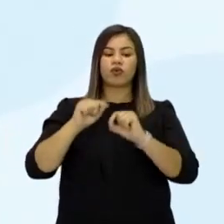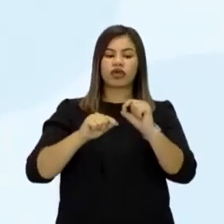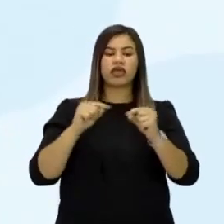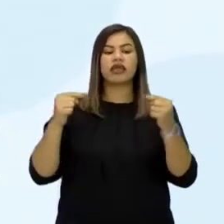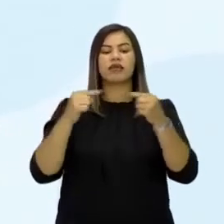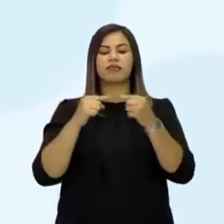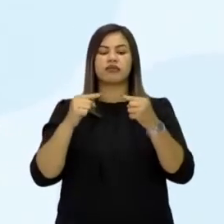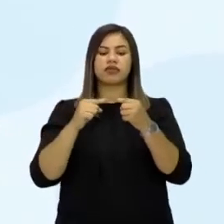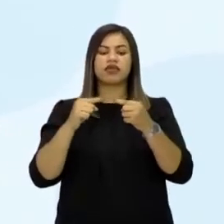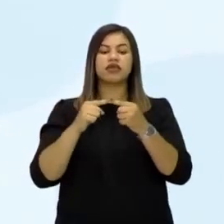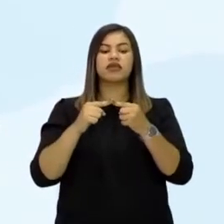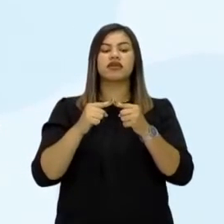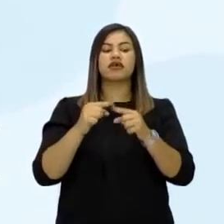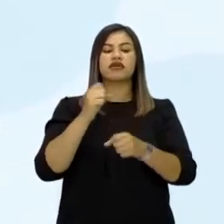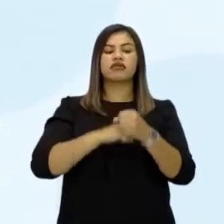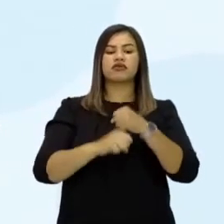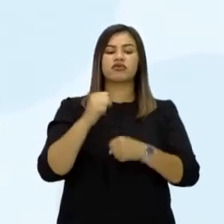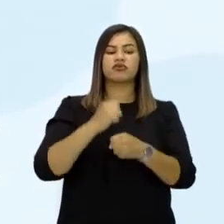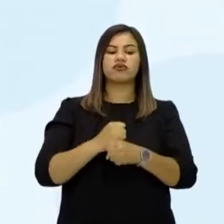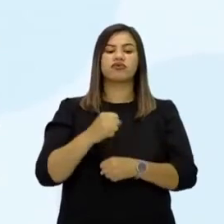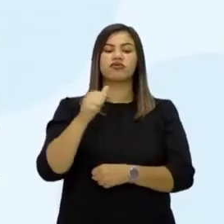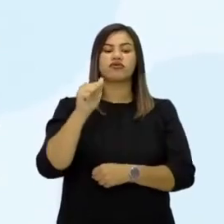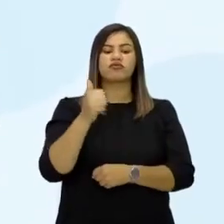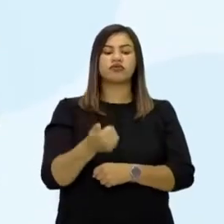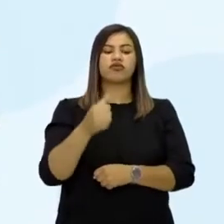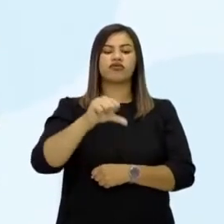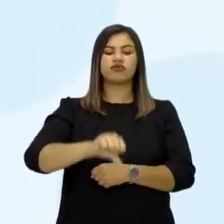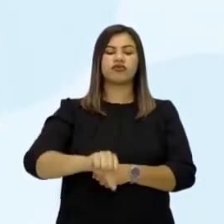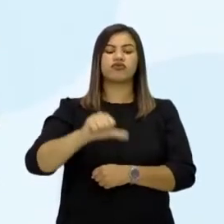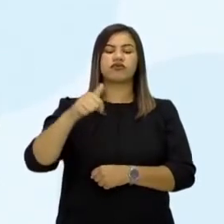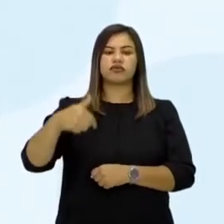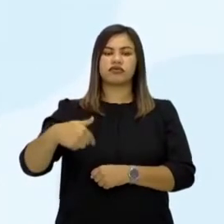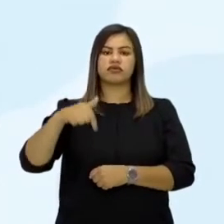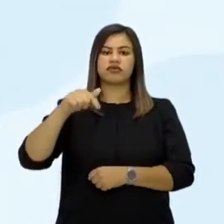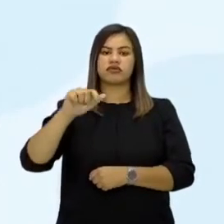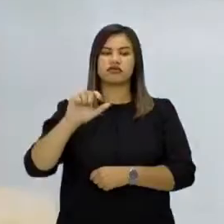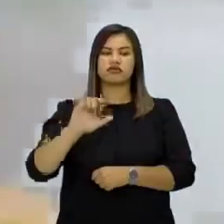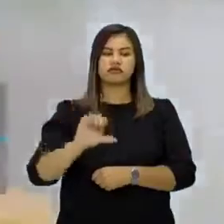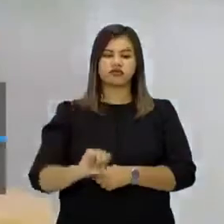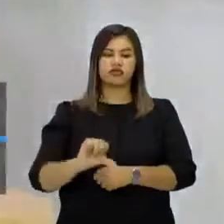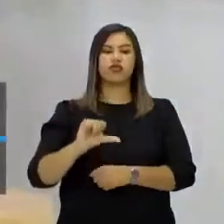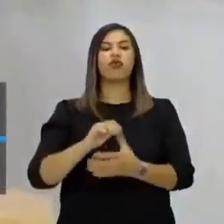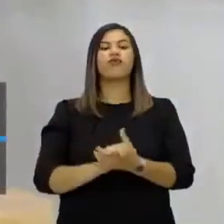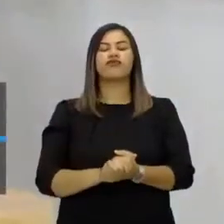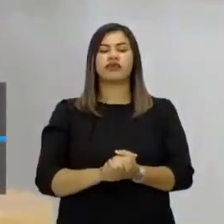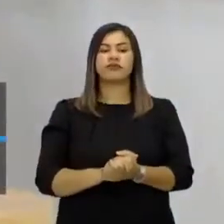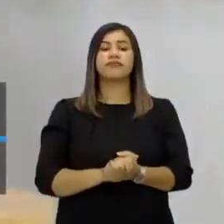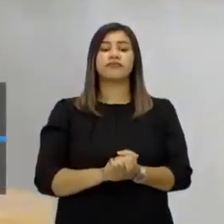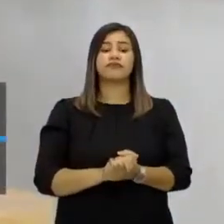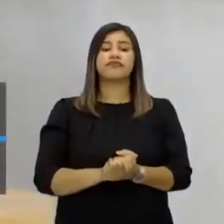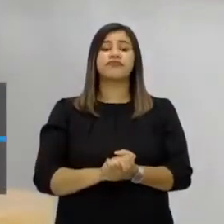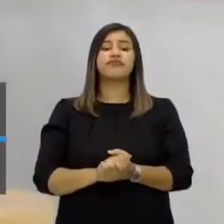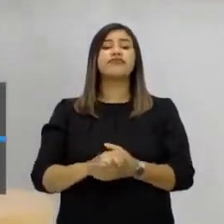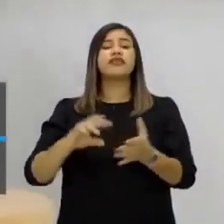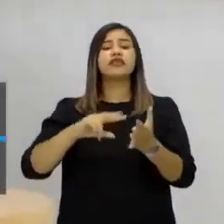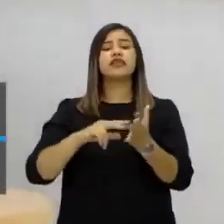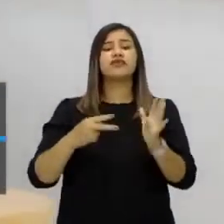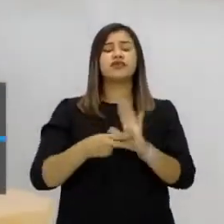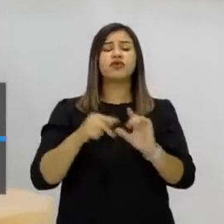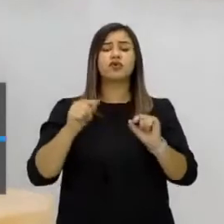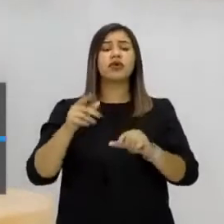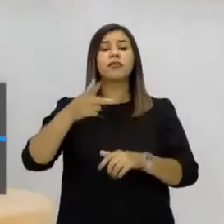direto aplicado em 1979. E quando fala sufrágio direto, é o quê? É a população